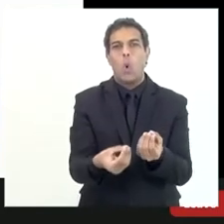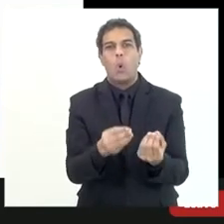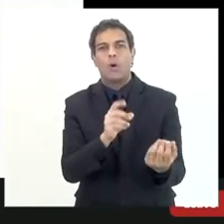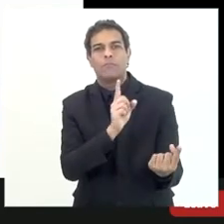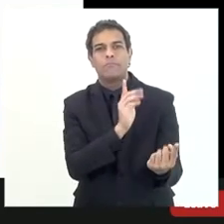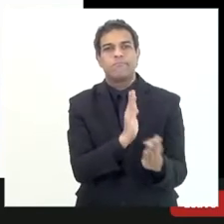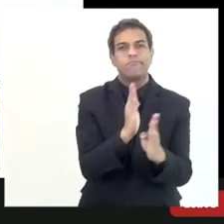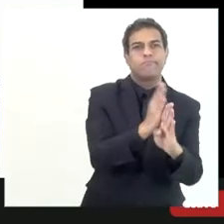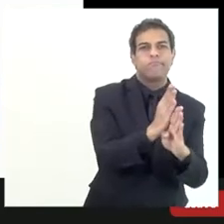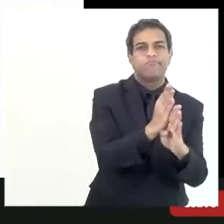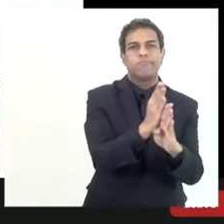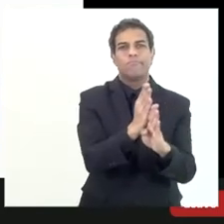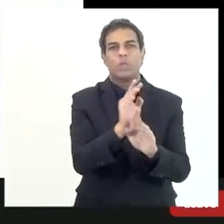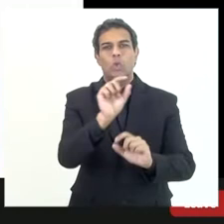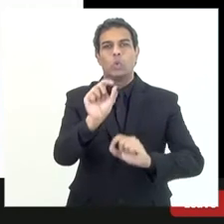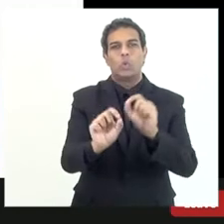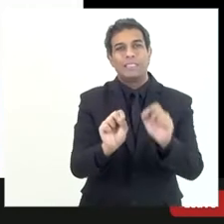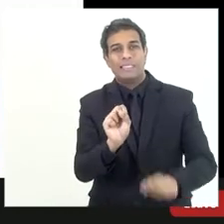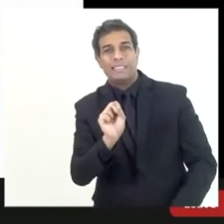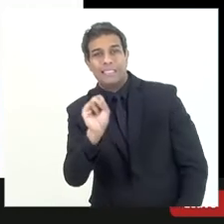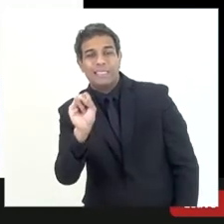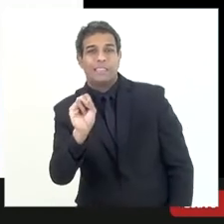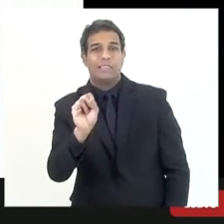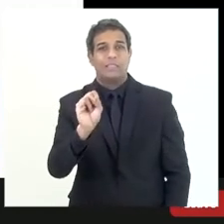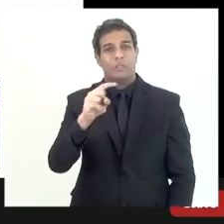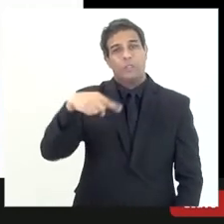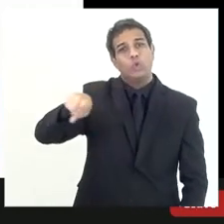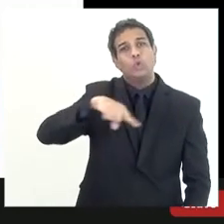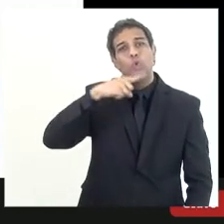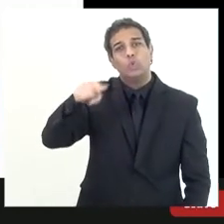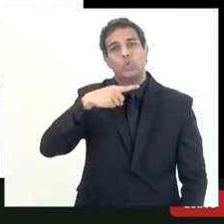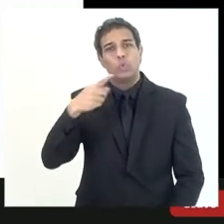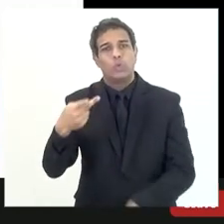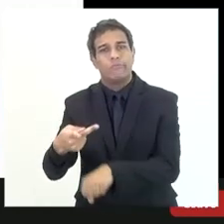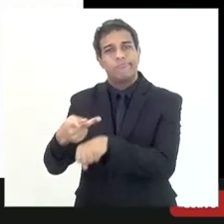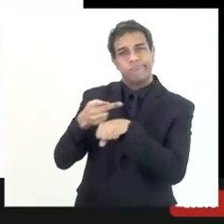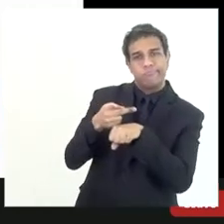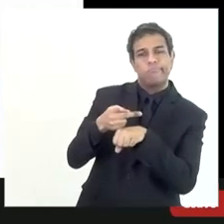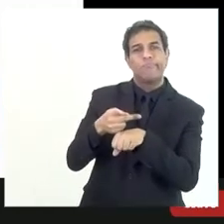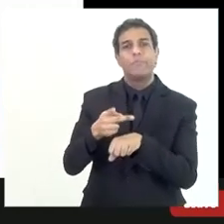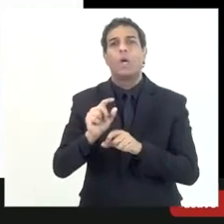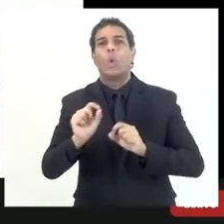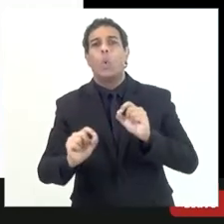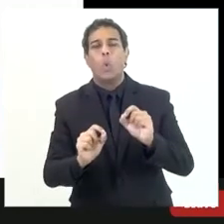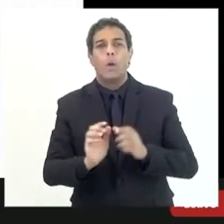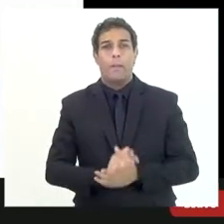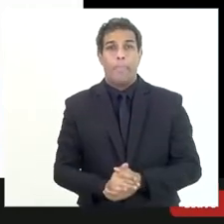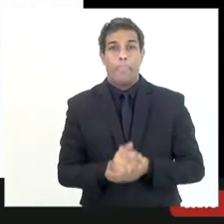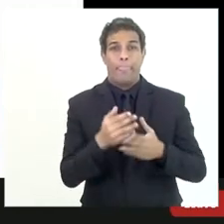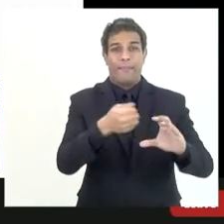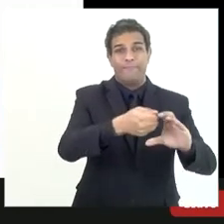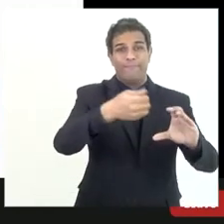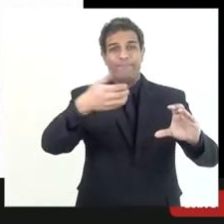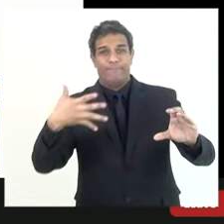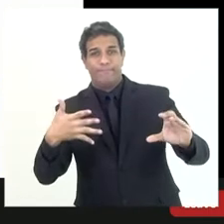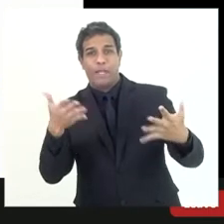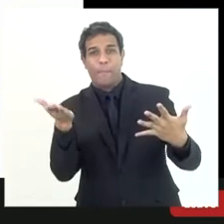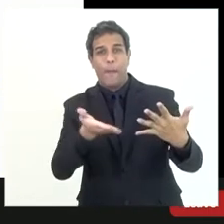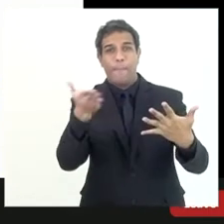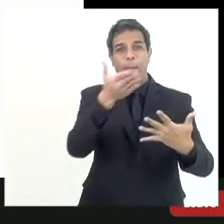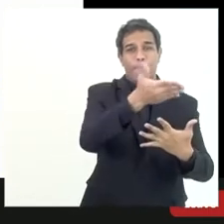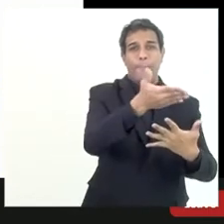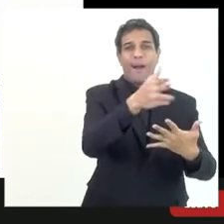compreendeu se eu explicar alguma coisa errada que o doutor Hugo pode até me corrigir depois mas o que a gente entendeu é que para fazer essa classificação aí do risco